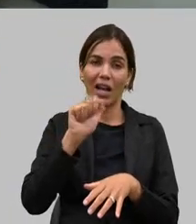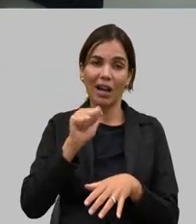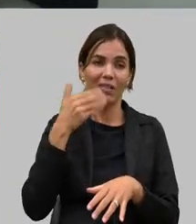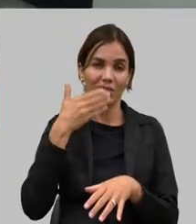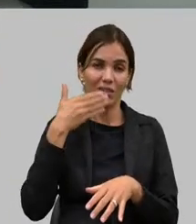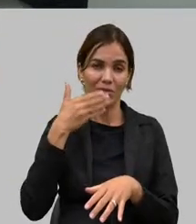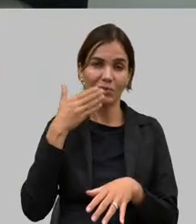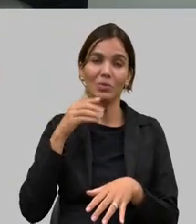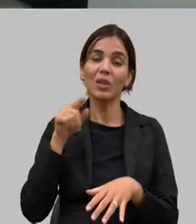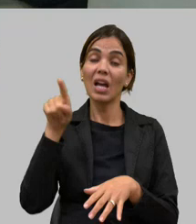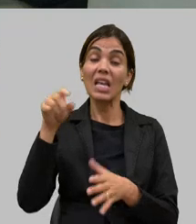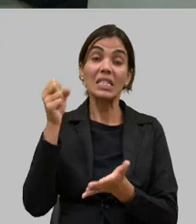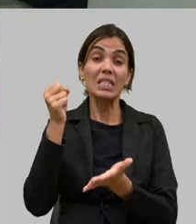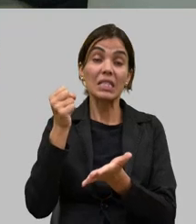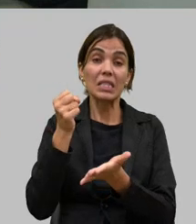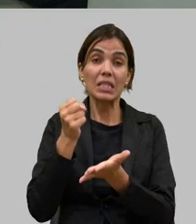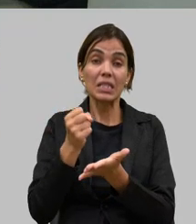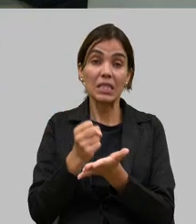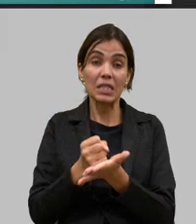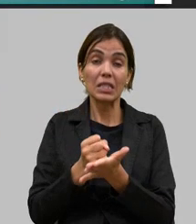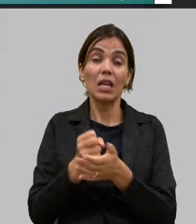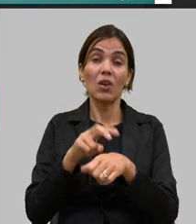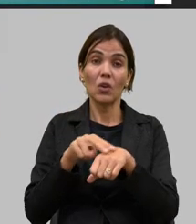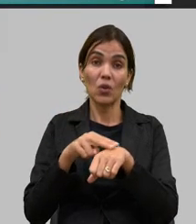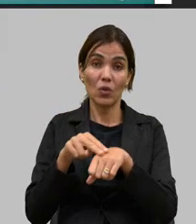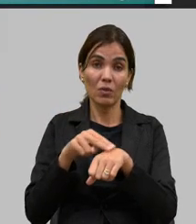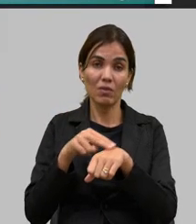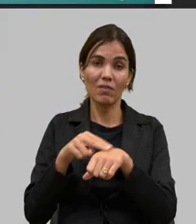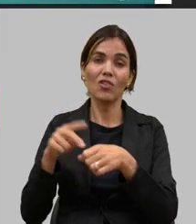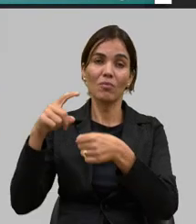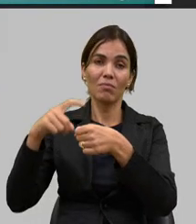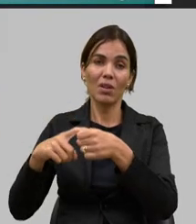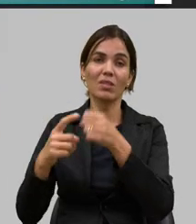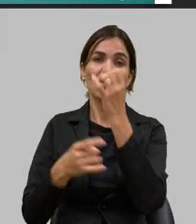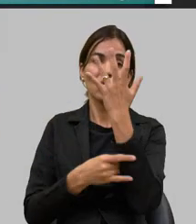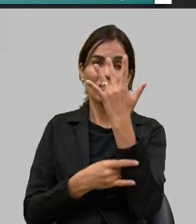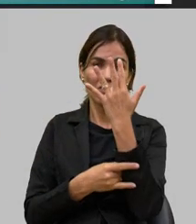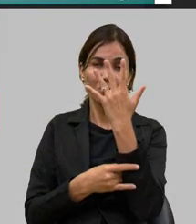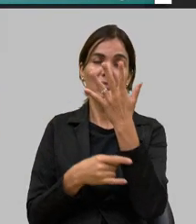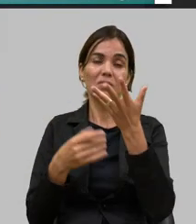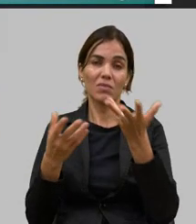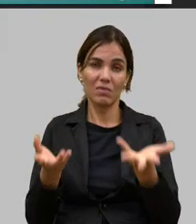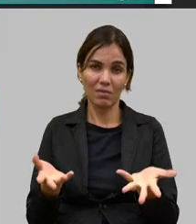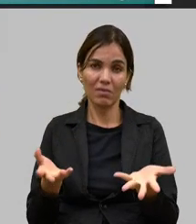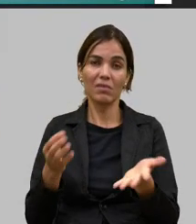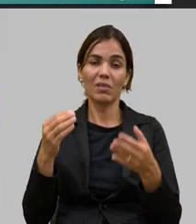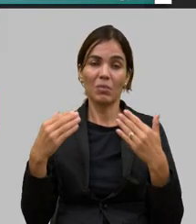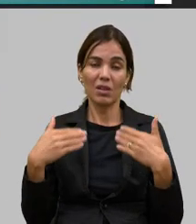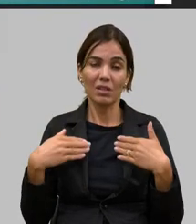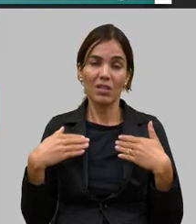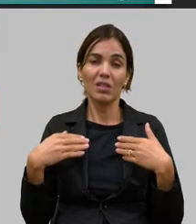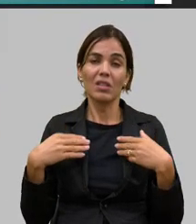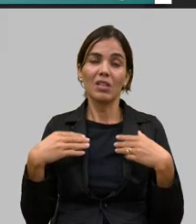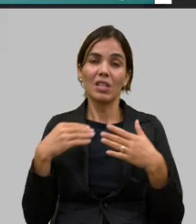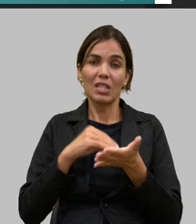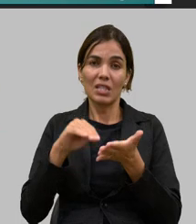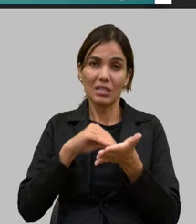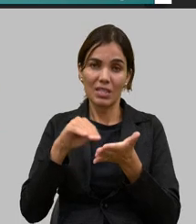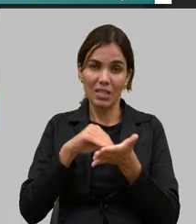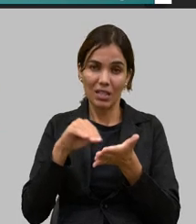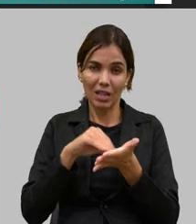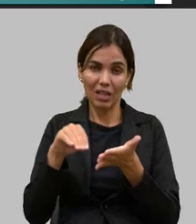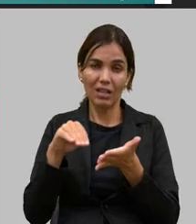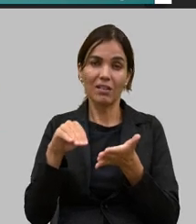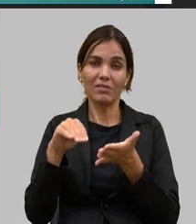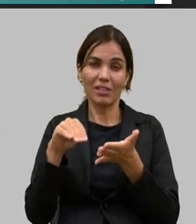com o FMG com o IEF com a Secretaria da Agricultura isso nada mais é do que uma sobreposição geoespacial